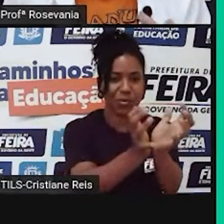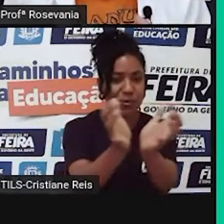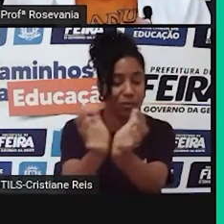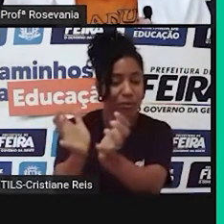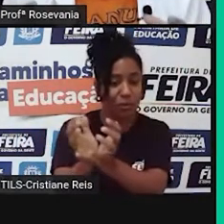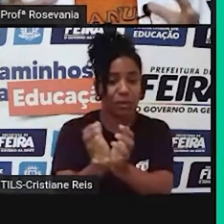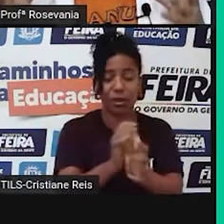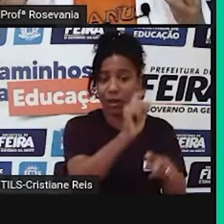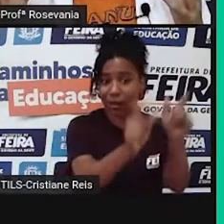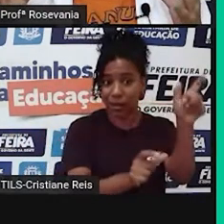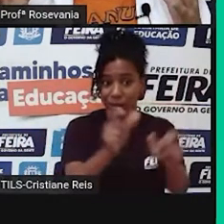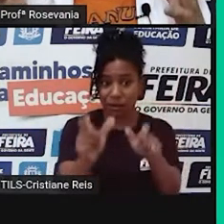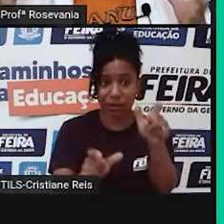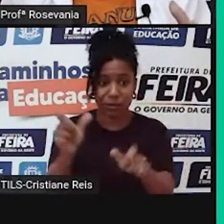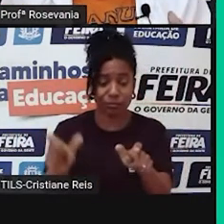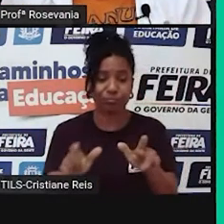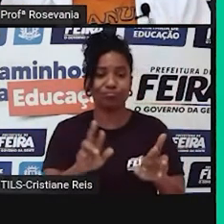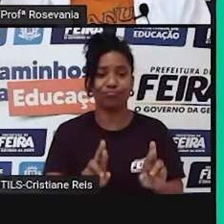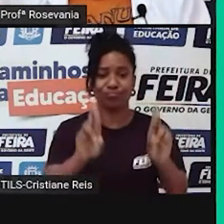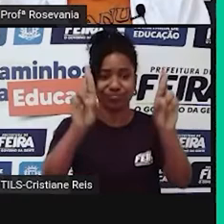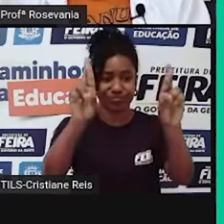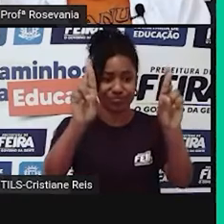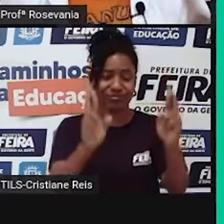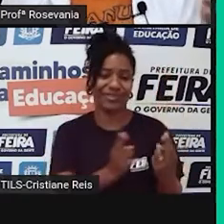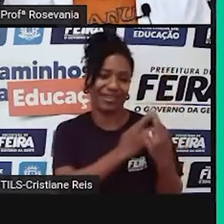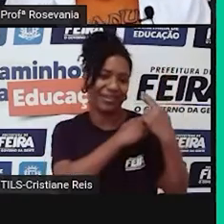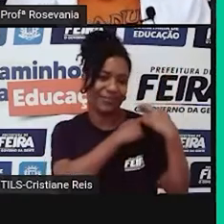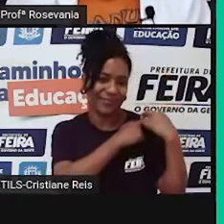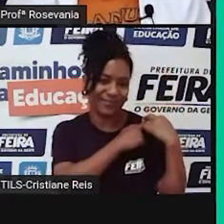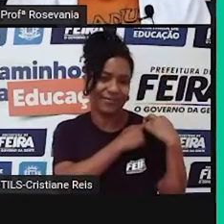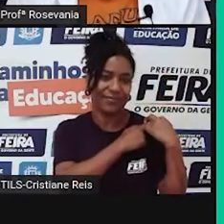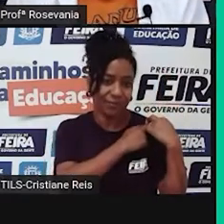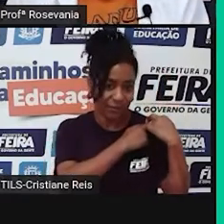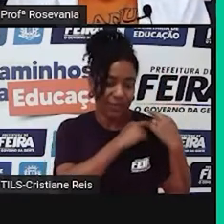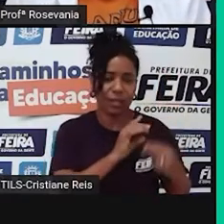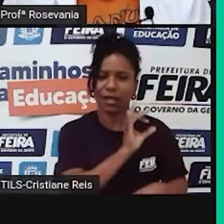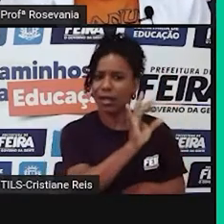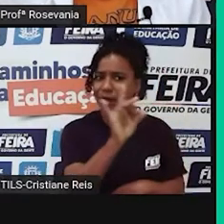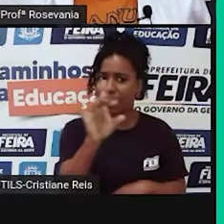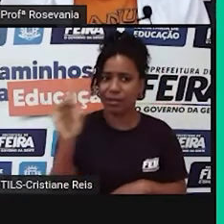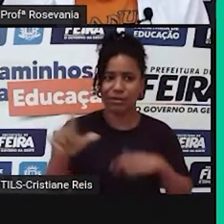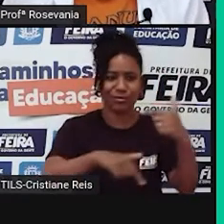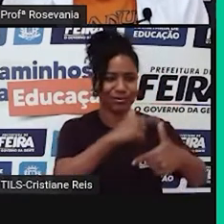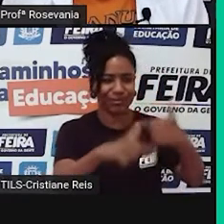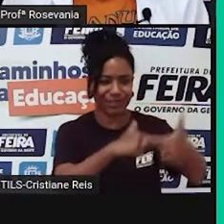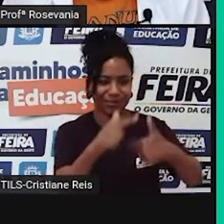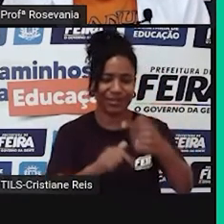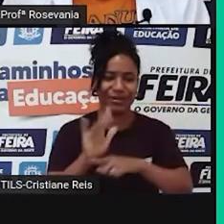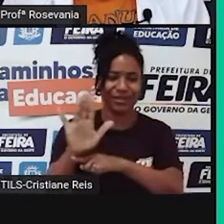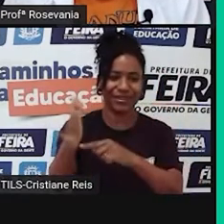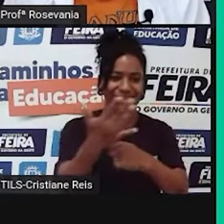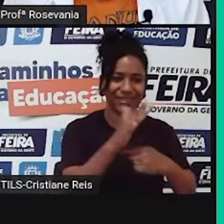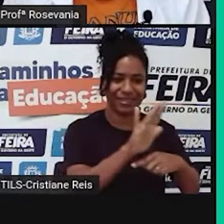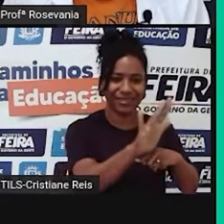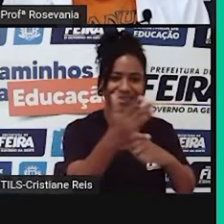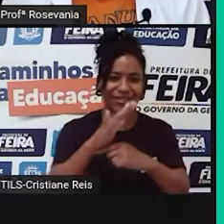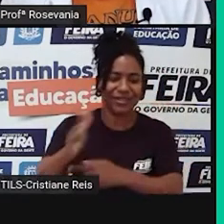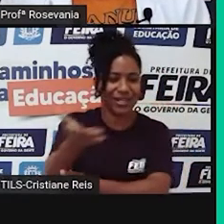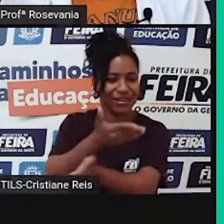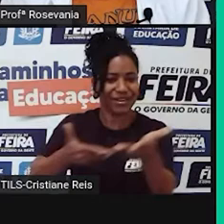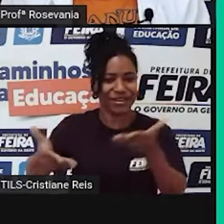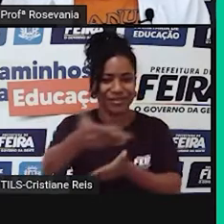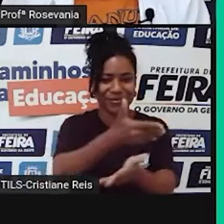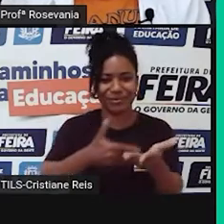cada pessoa desenvolve algo que vai favorecer ali a subsistência da aldeia.